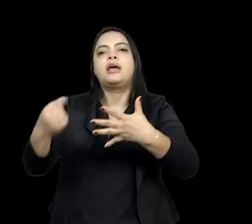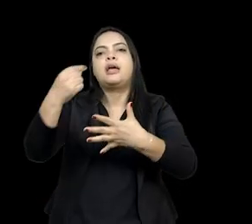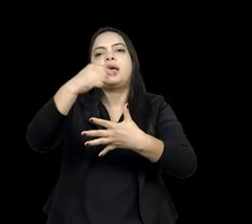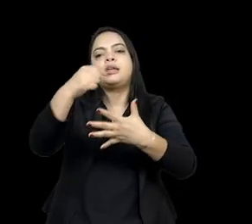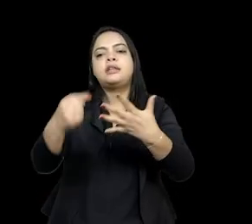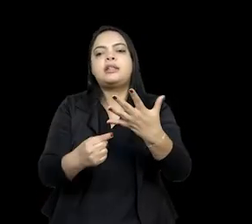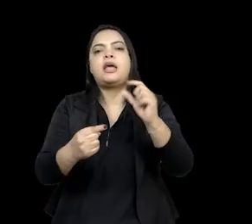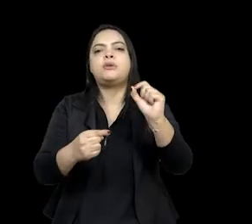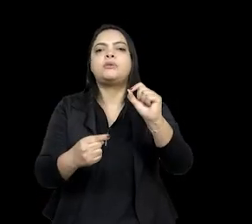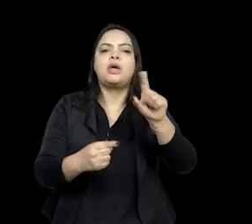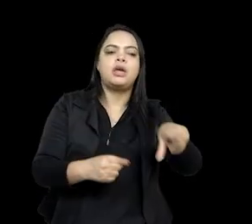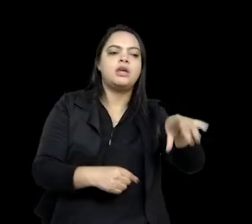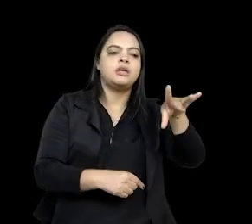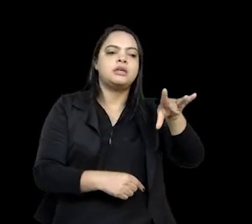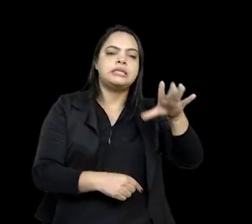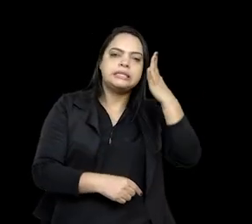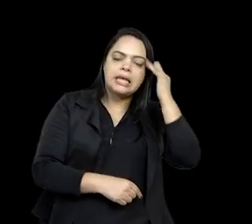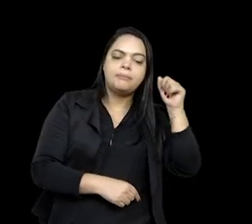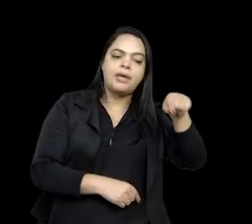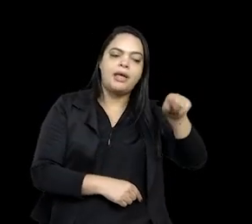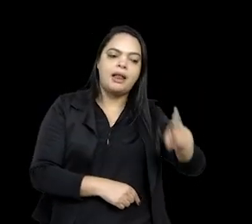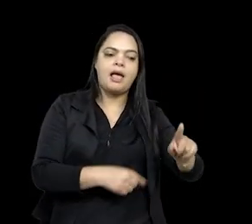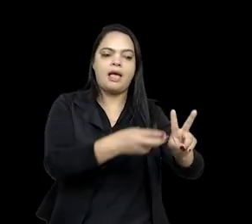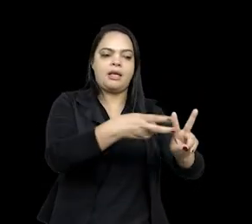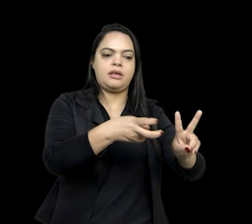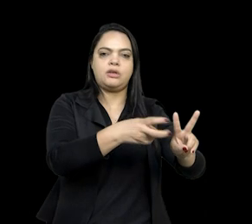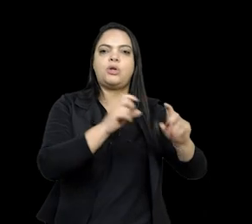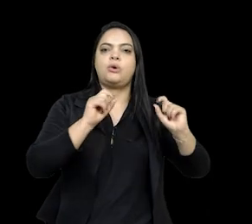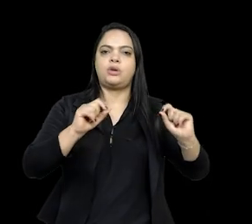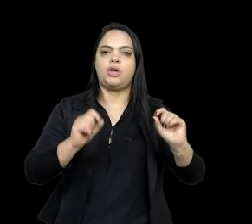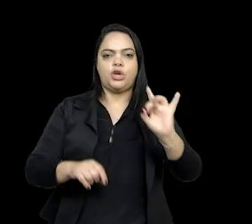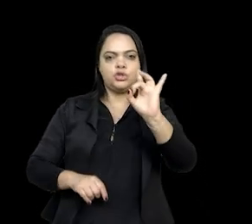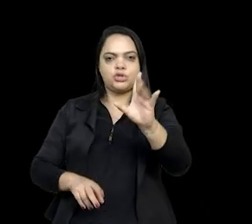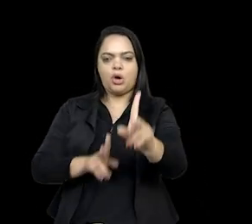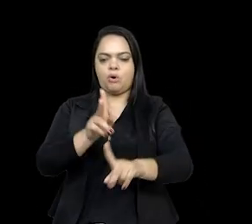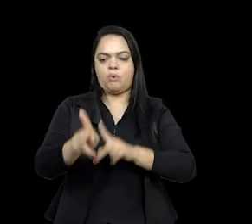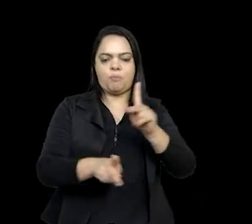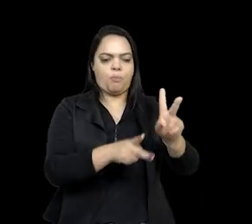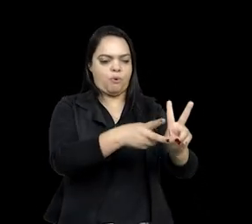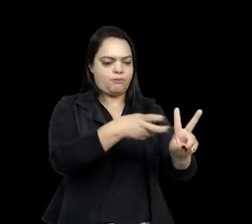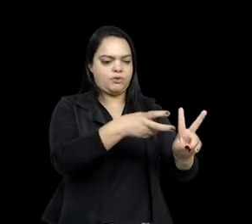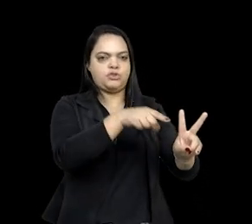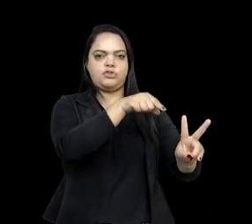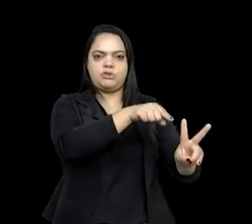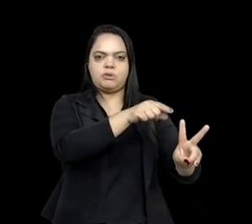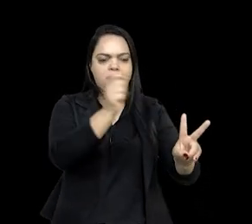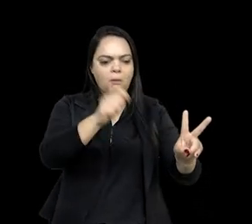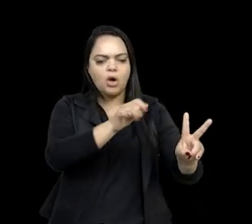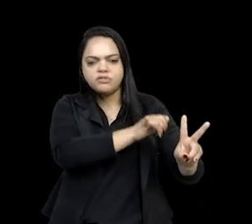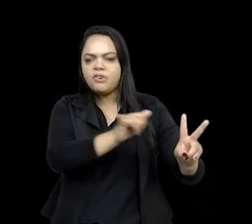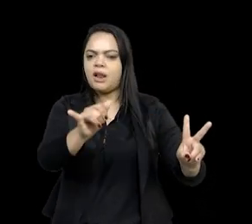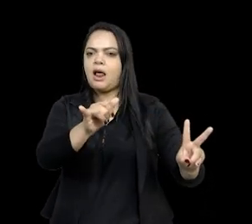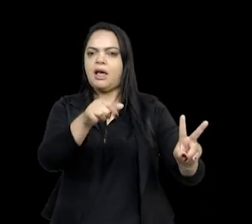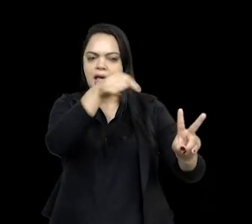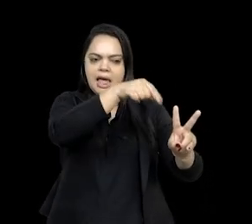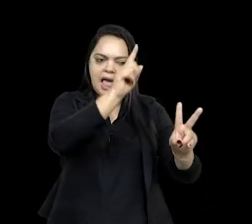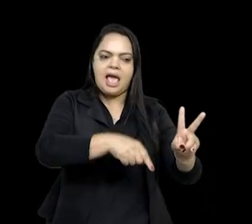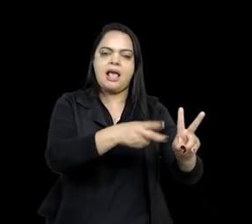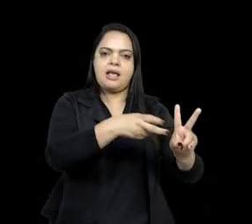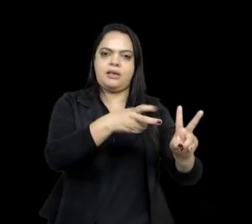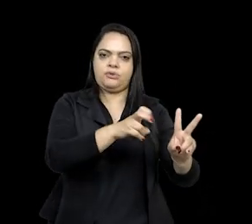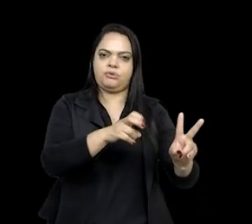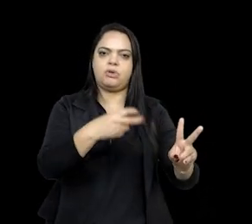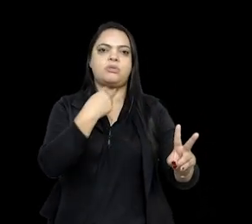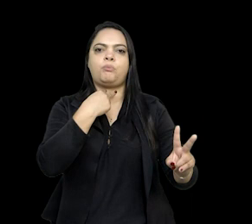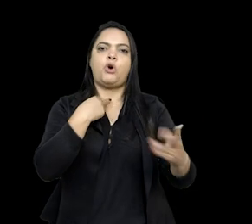étnica é a auto-identificação. Então, apenas os indígenas podem dizer que eles são indígenas, né? Não cabe ao Estado ou qualquer